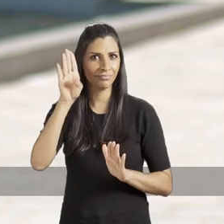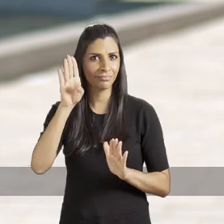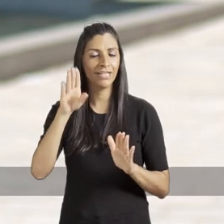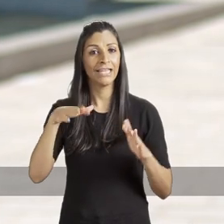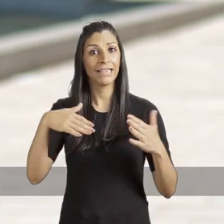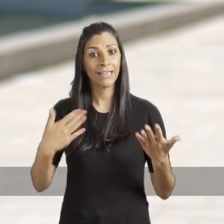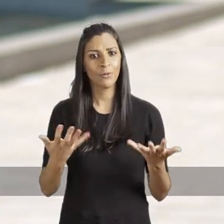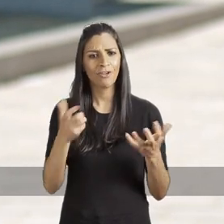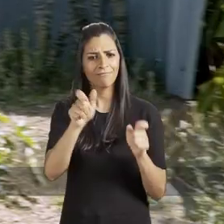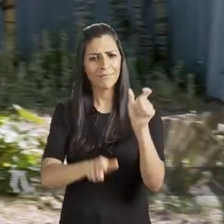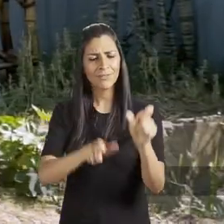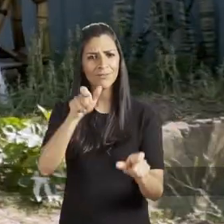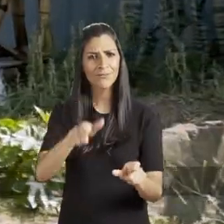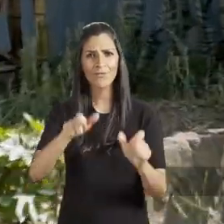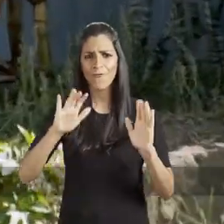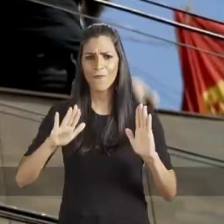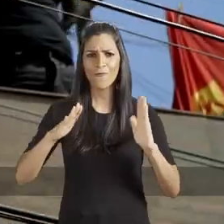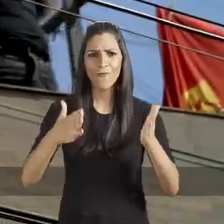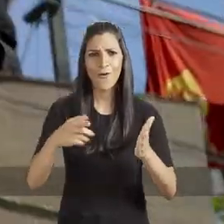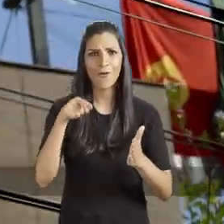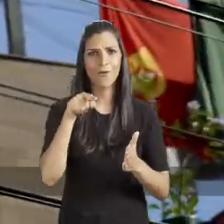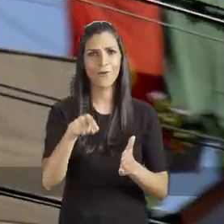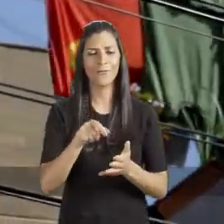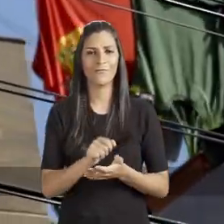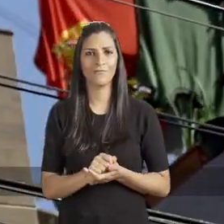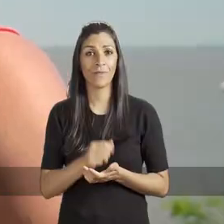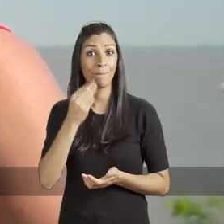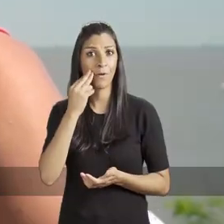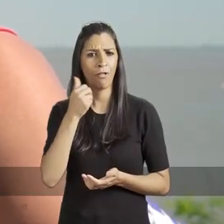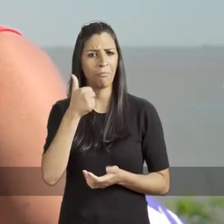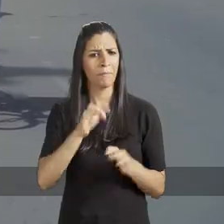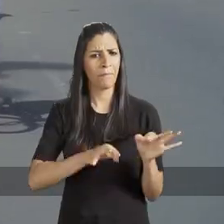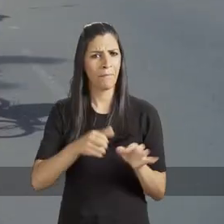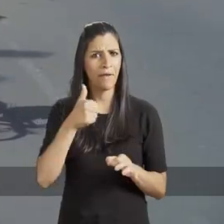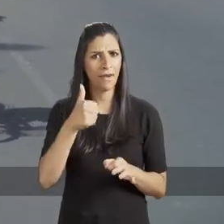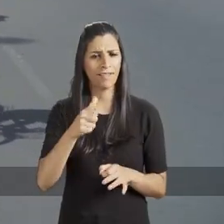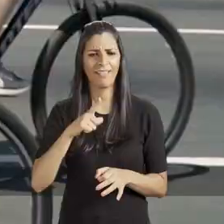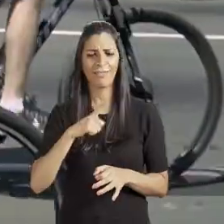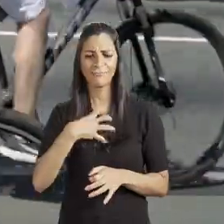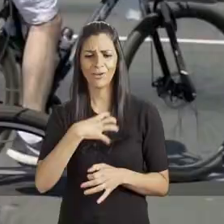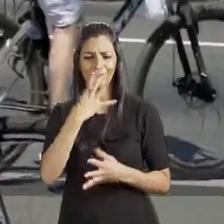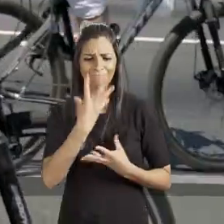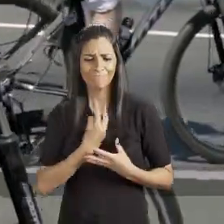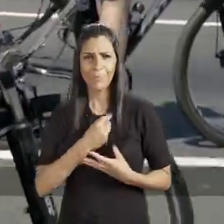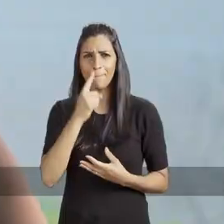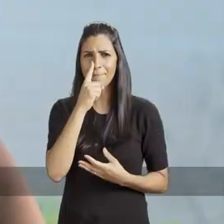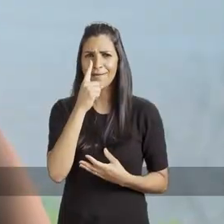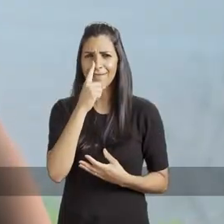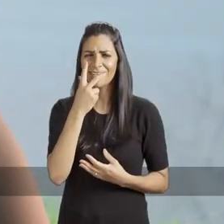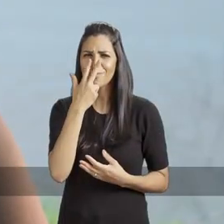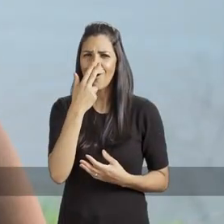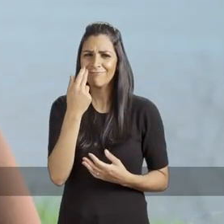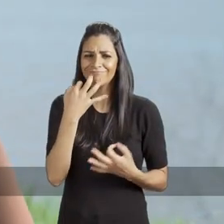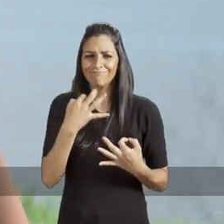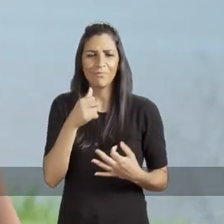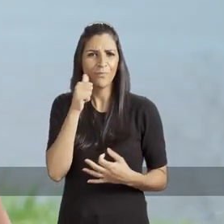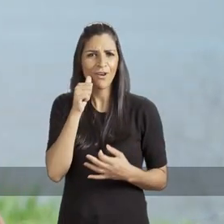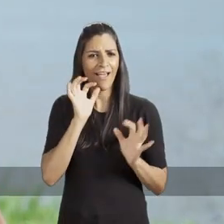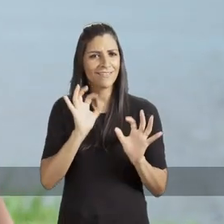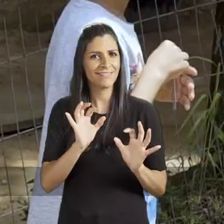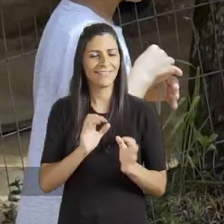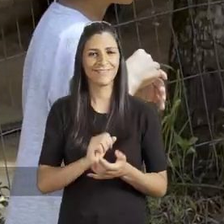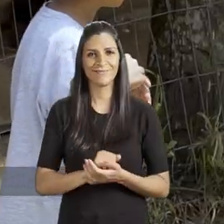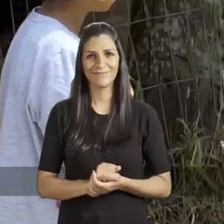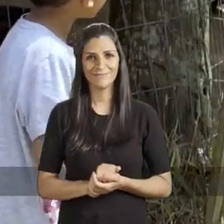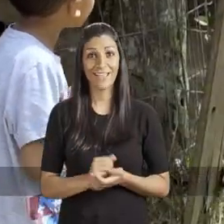pesquisas. Vamos colocar as pessoas em primeiro lugar. Ela está bem preparada. Um espírito materno, uma coisa mais que vem da gente,